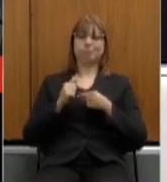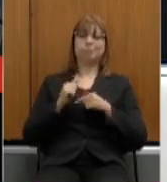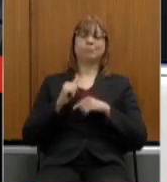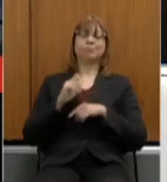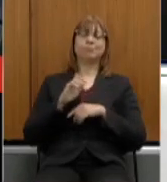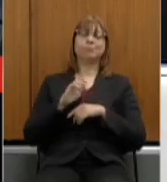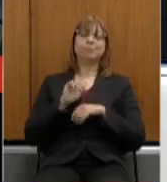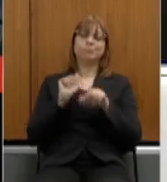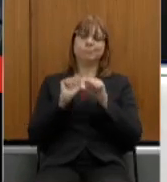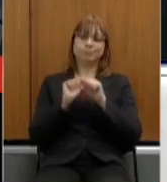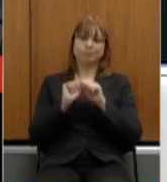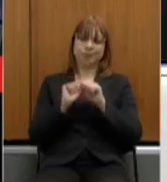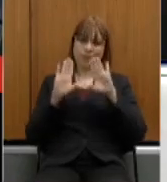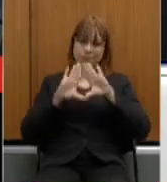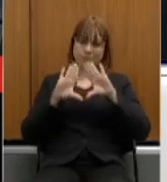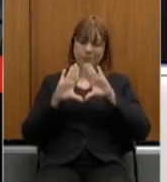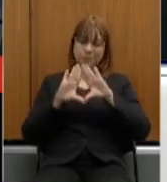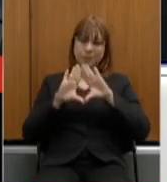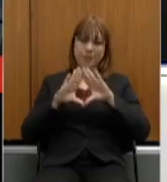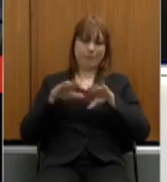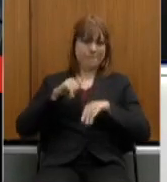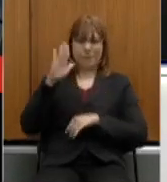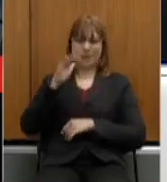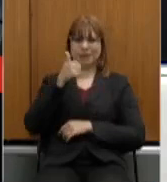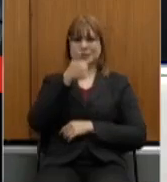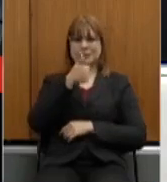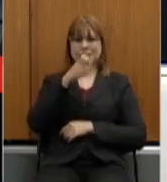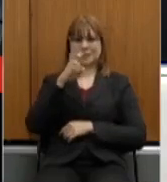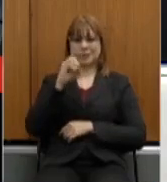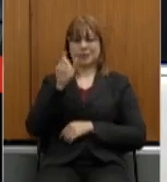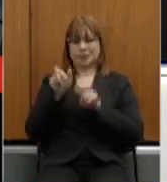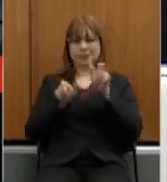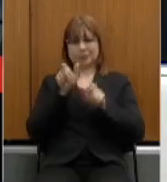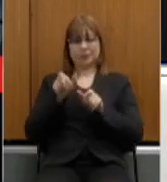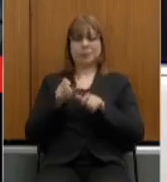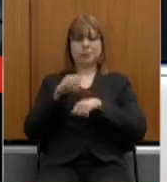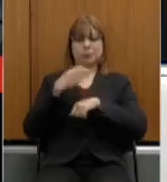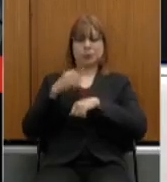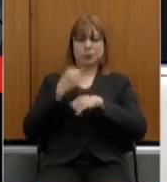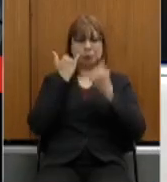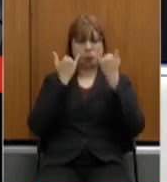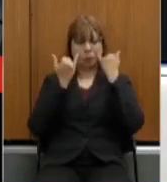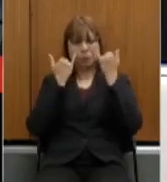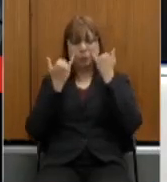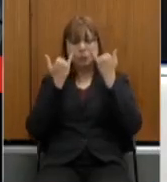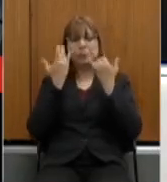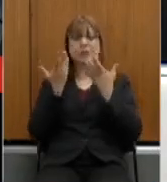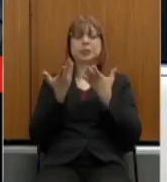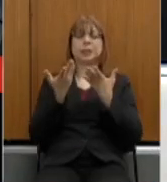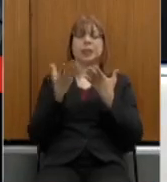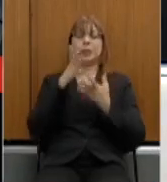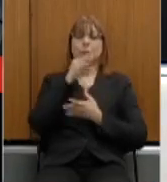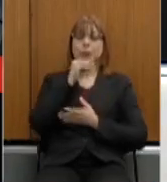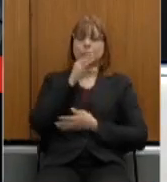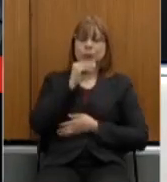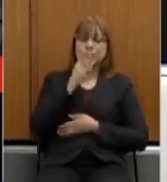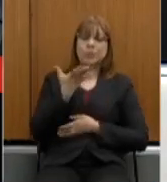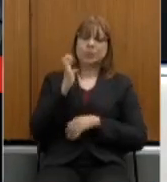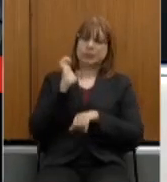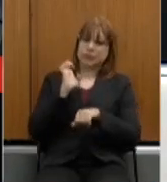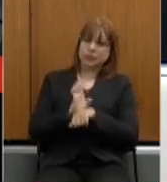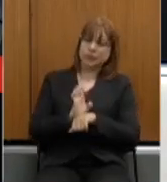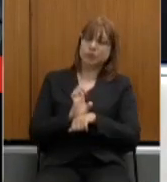150 pessoas que estão lá trazendo informações servidores estaduais sindicalistas